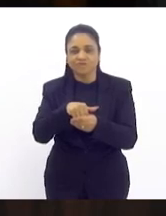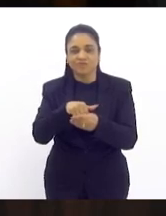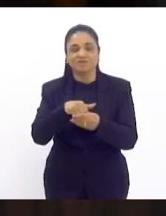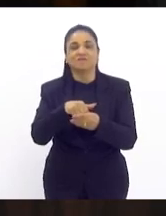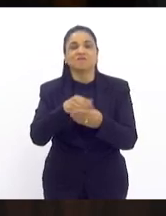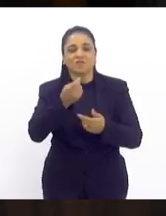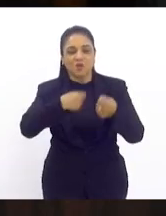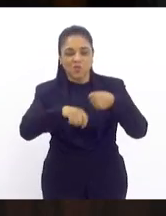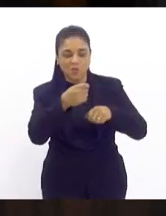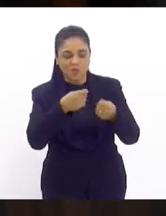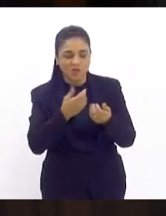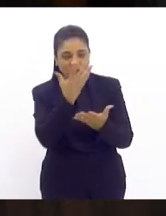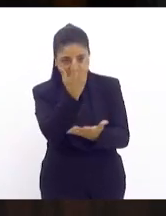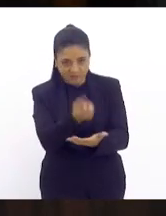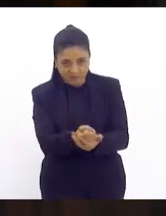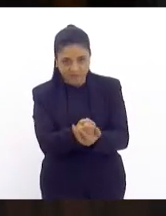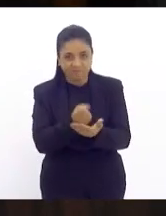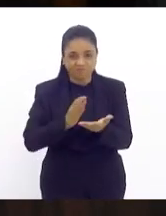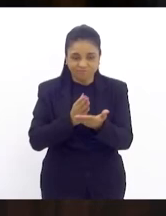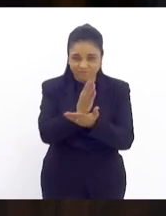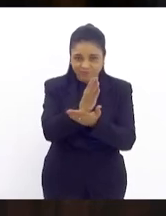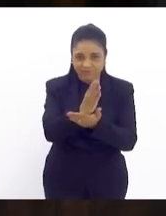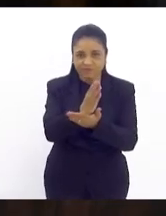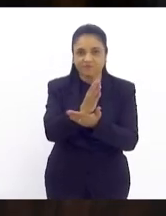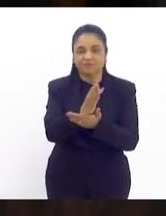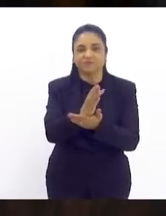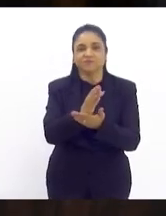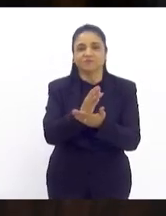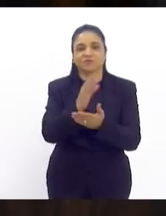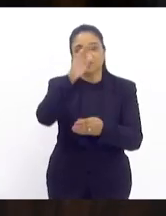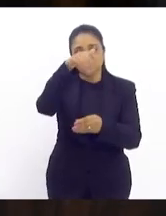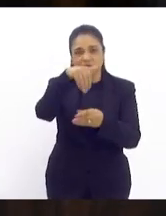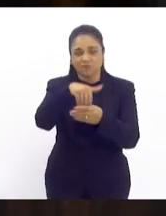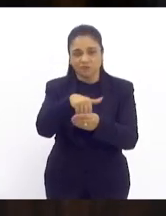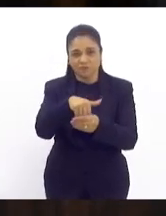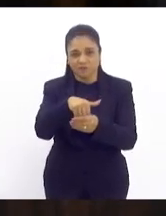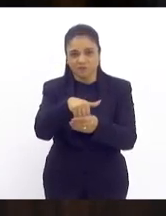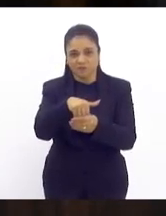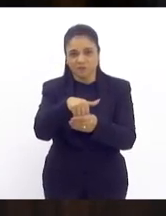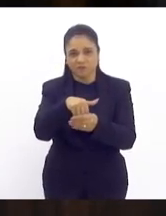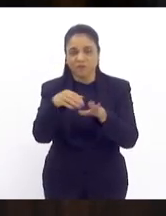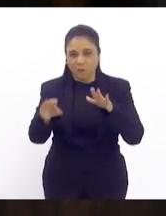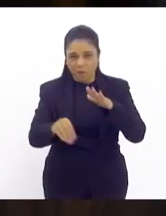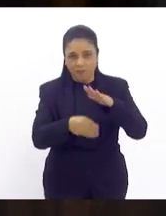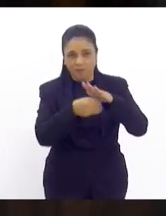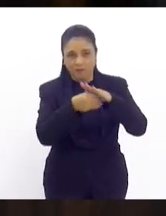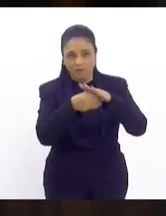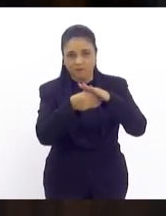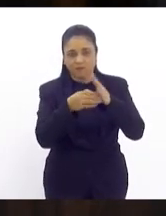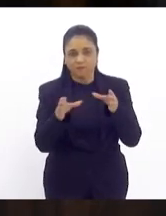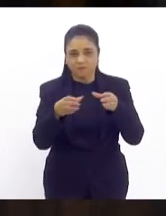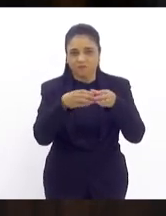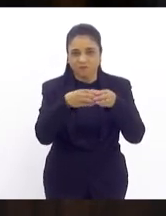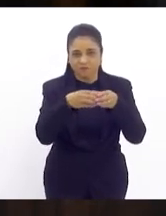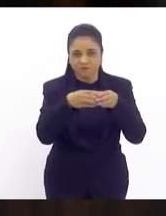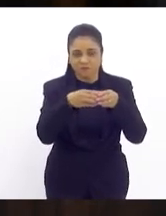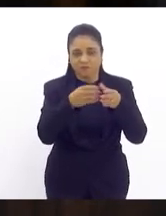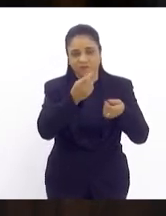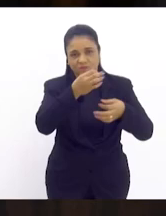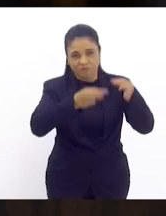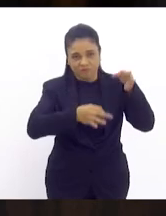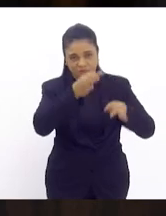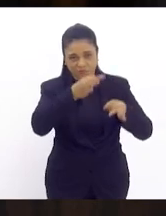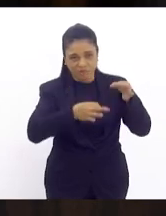permanece como estão aprovado em votação o parecer das comissões de